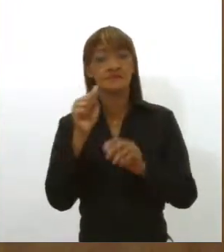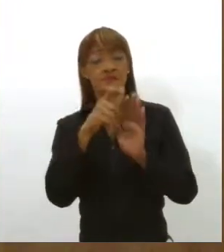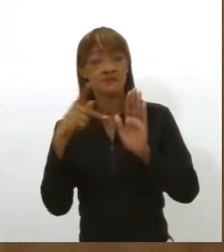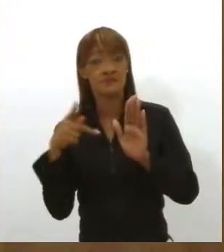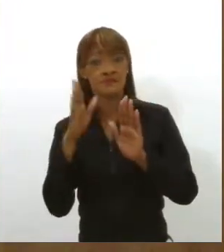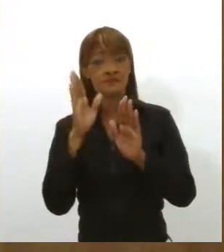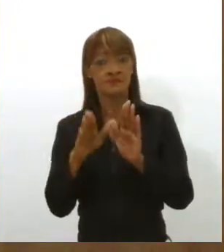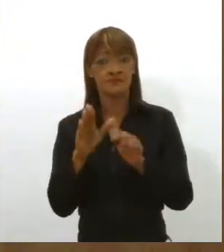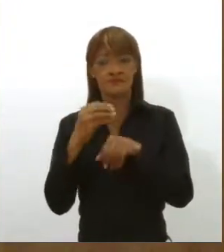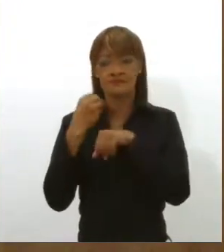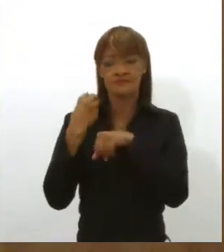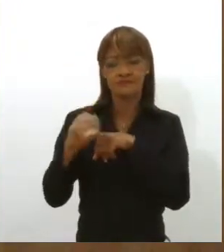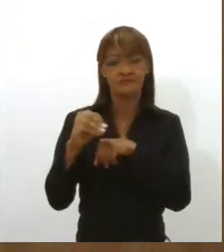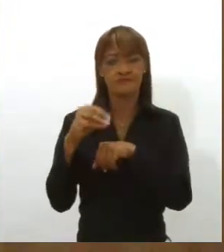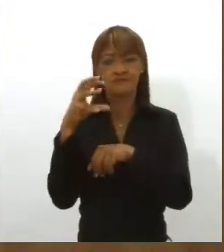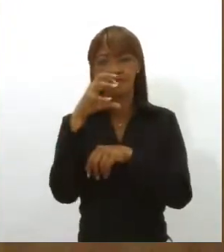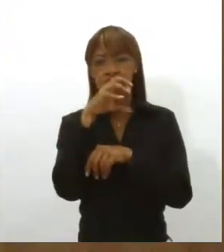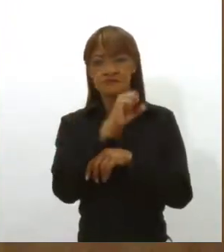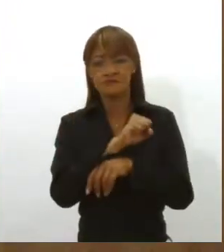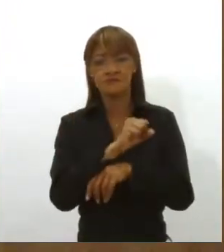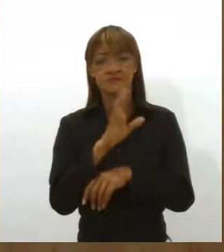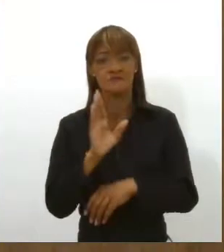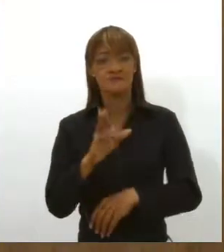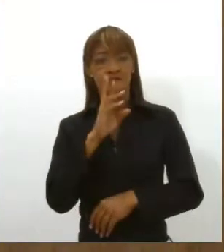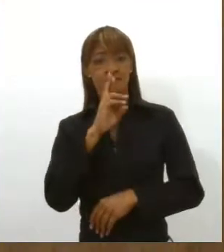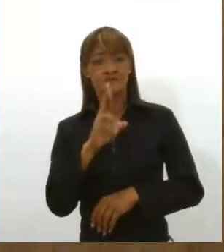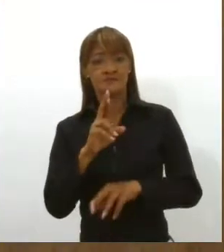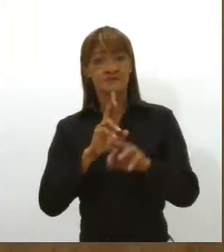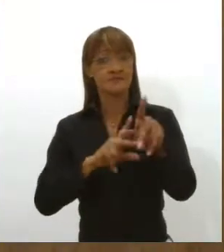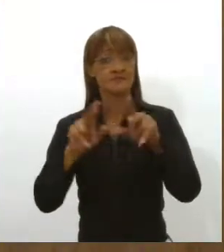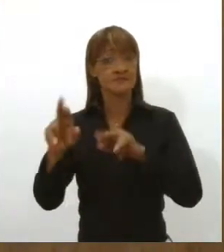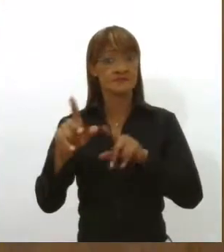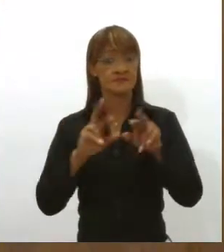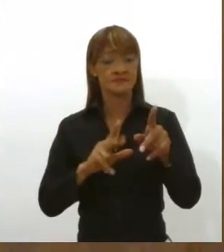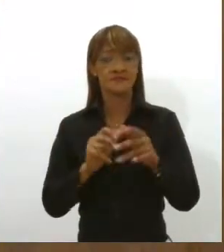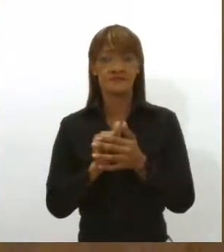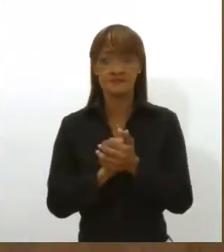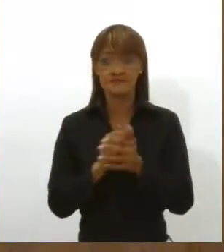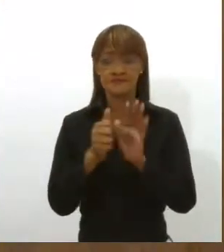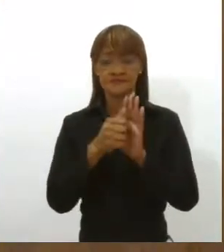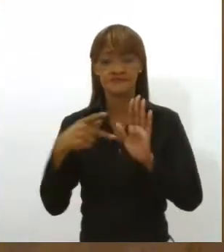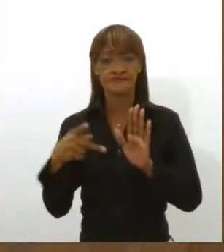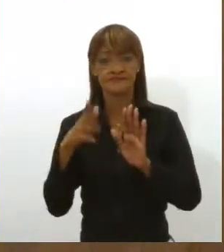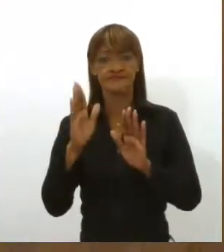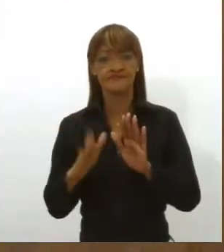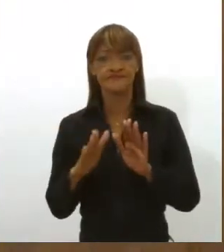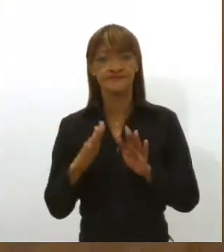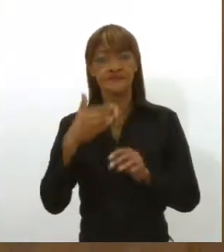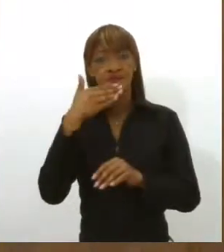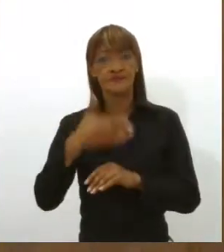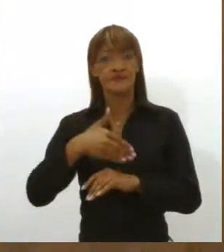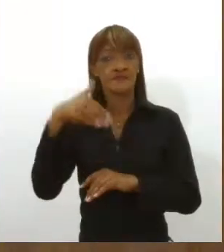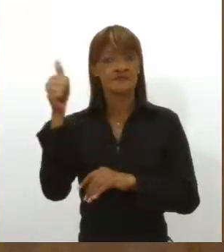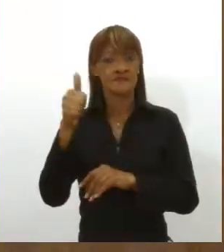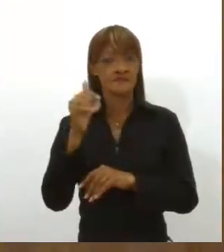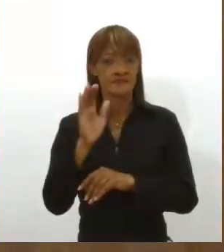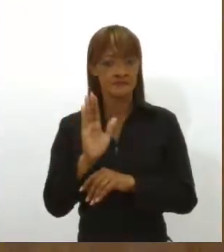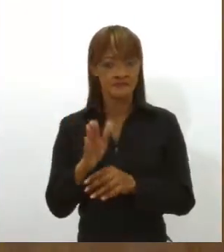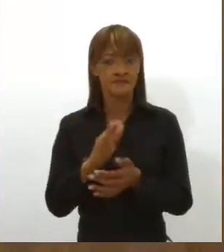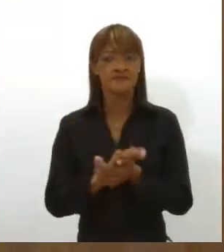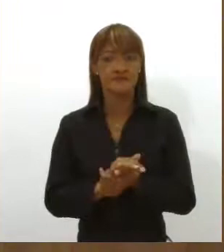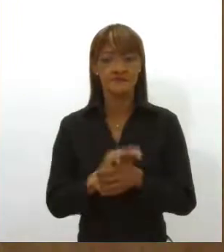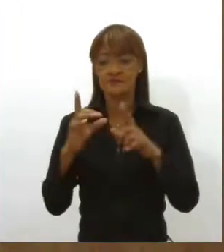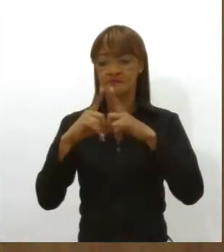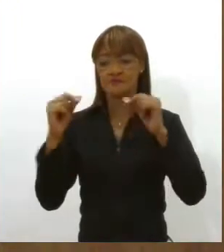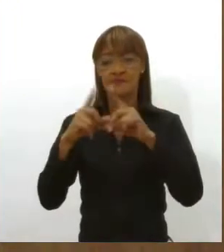de resposta e resposta entre diferentes dispositivos e tornar as conexões mais estáveis. Brasília foi a primeira